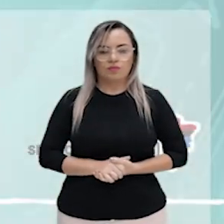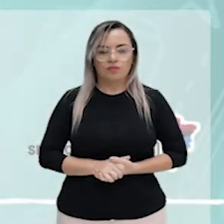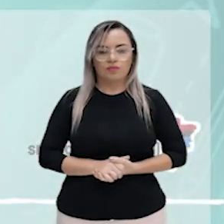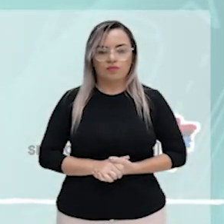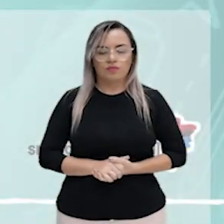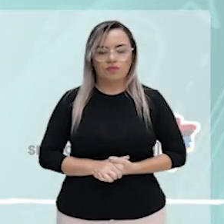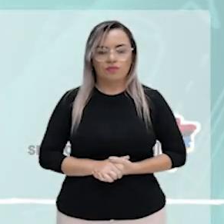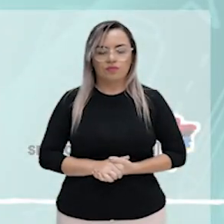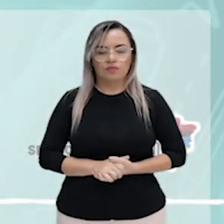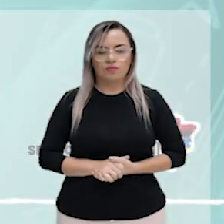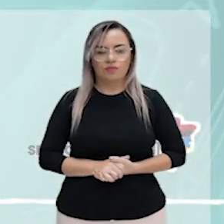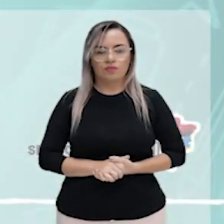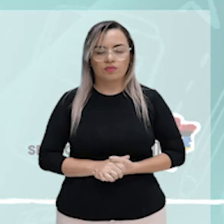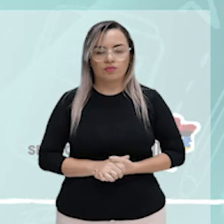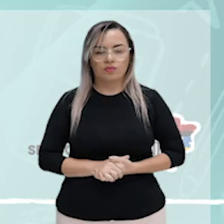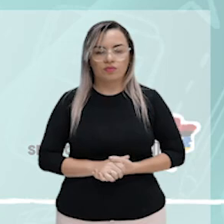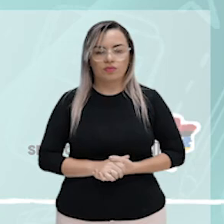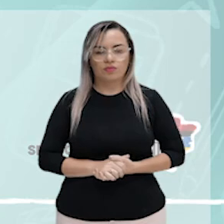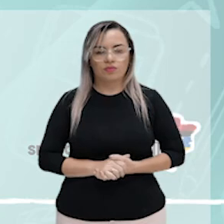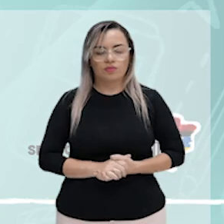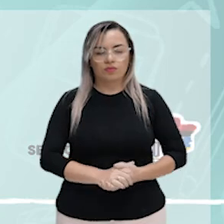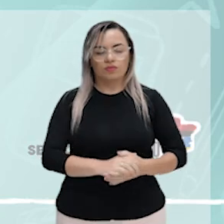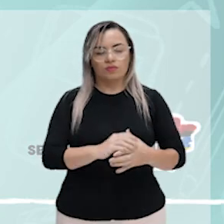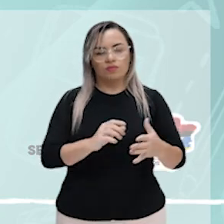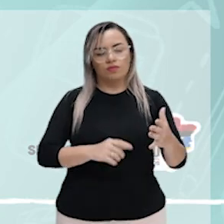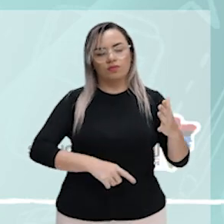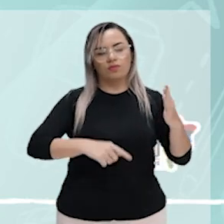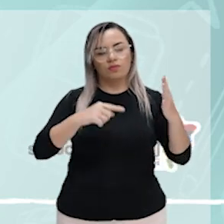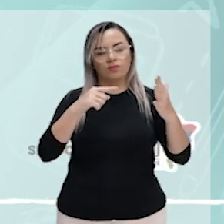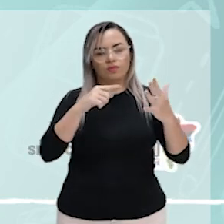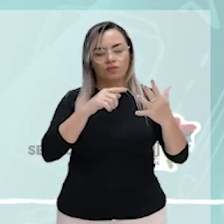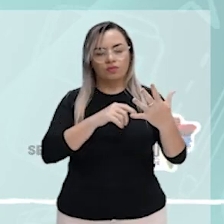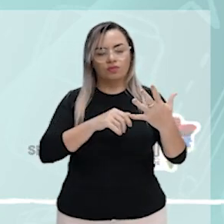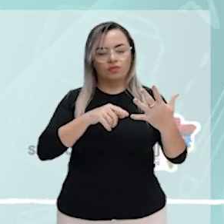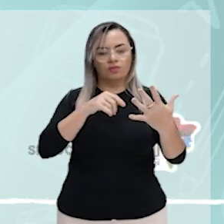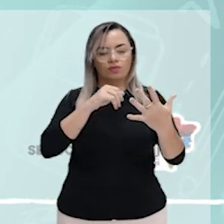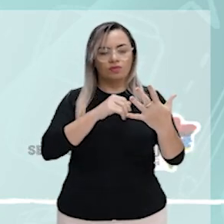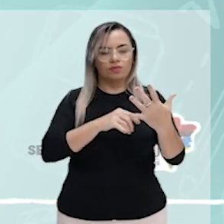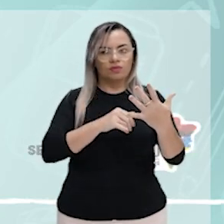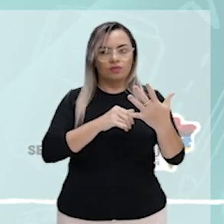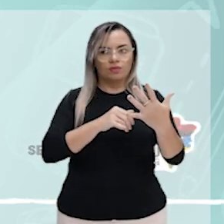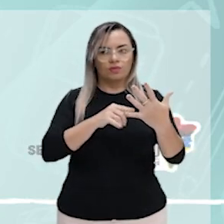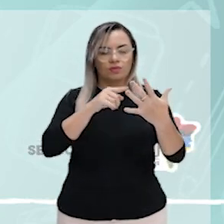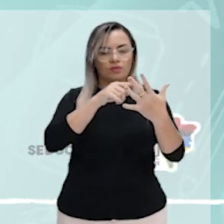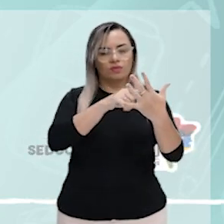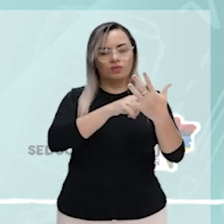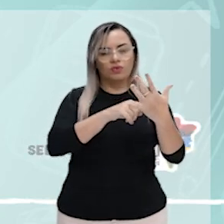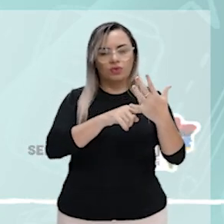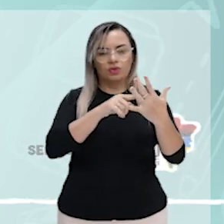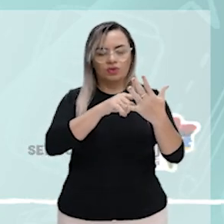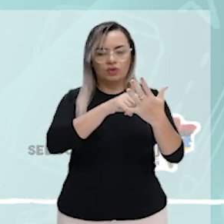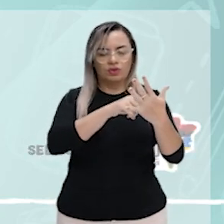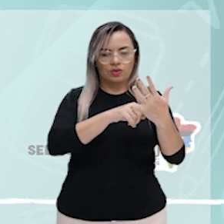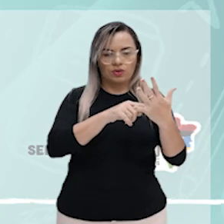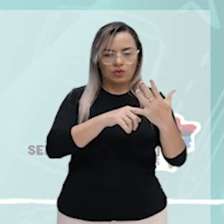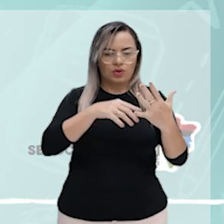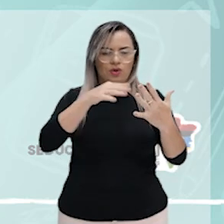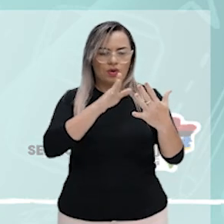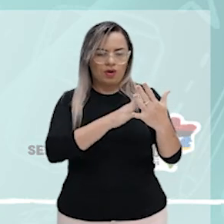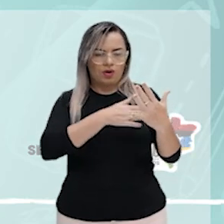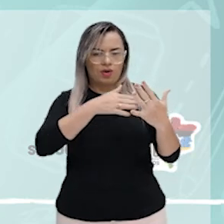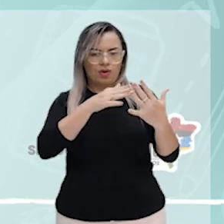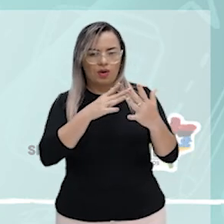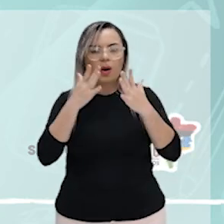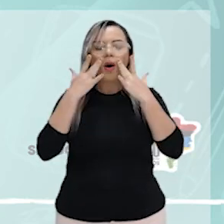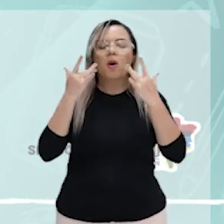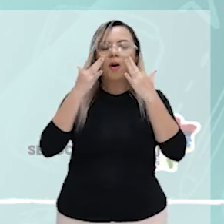Pontilismo. Alô, professor Marcos Vinícius. Isso aqui é coisa de arte, não é? O professor adora fazer isso, mandar o menino fazer um monte de